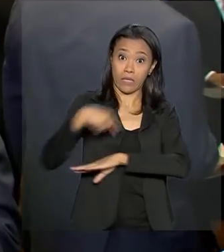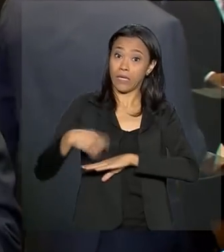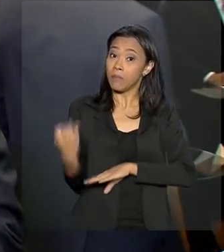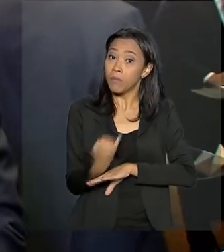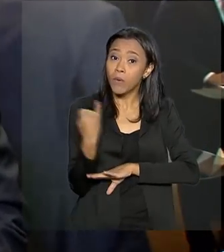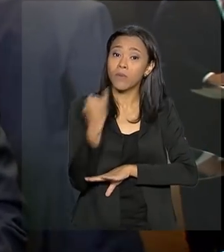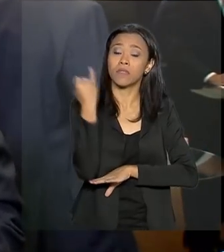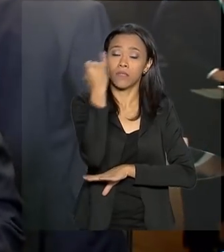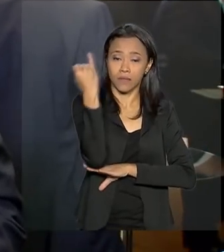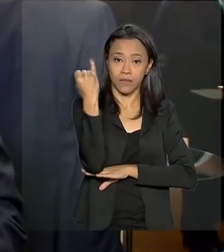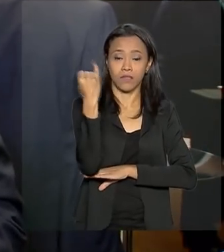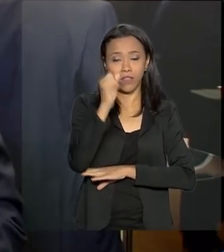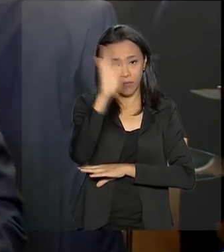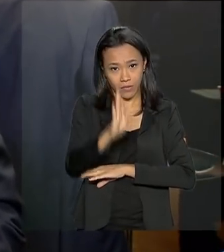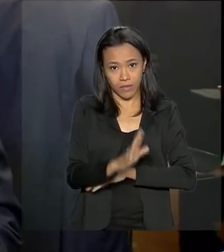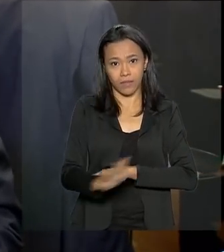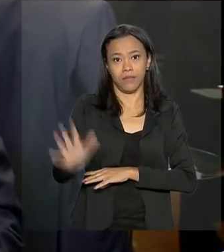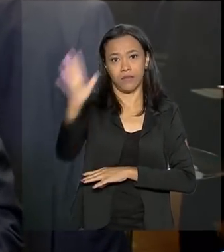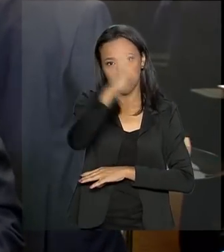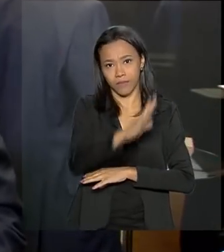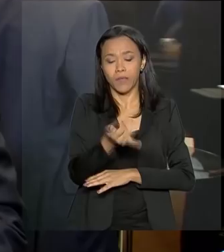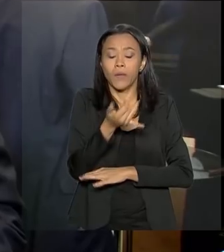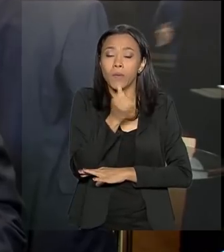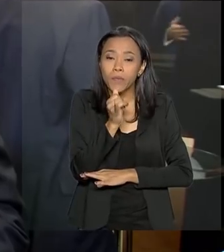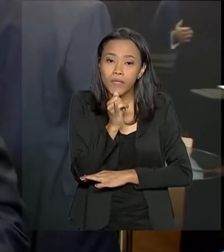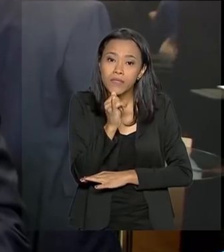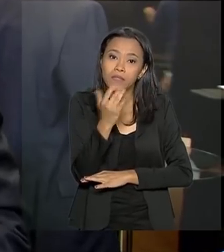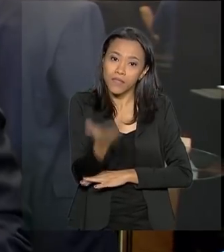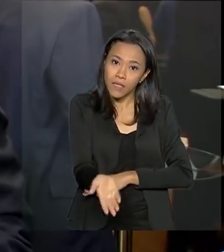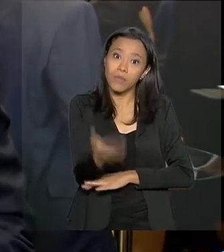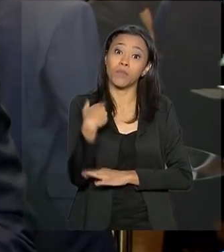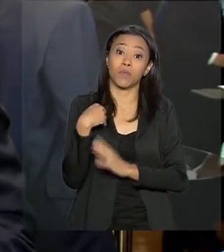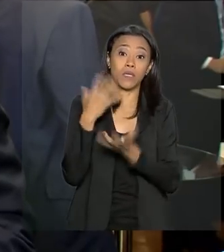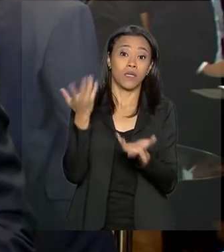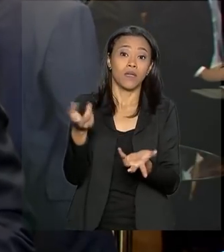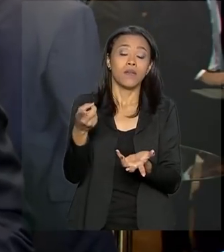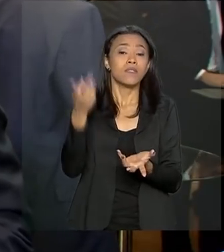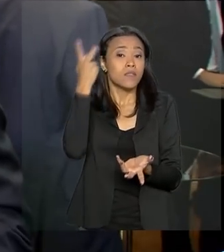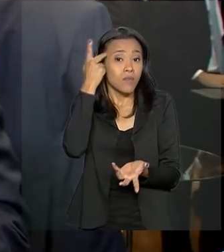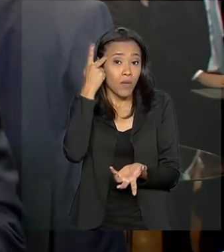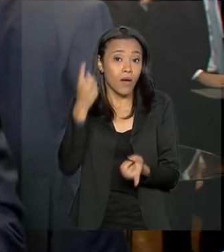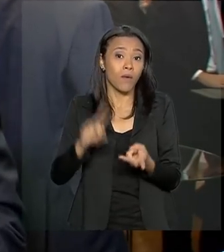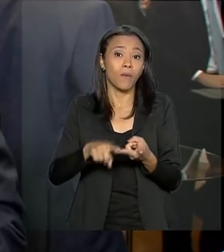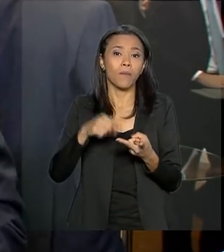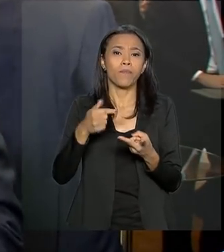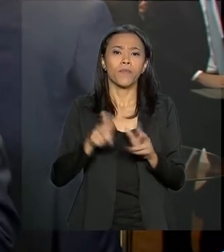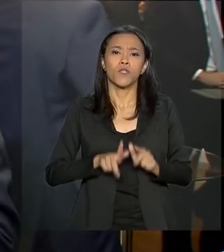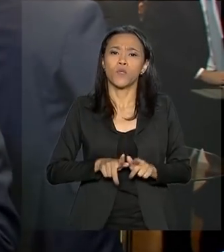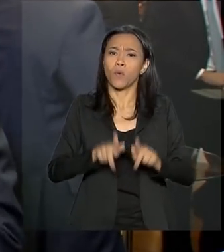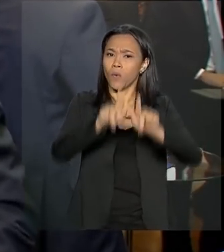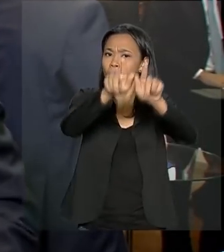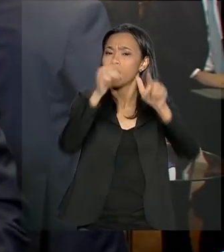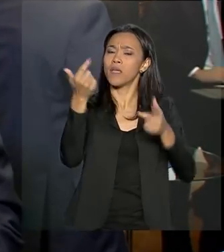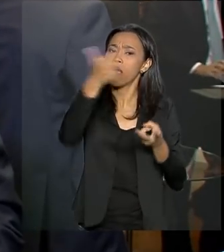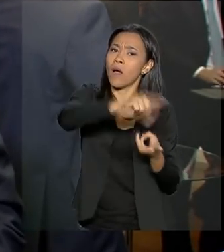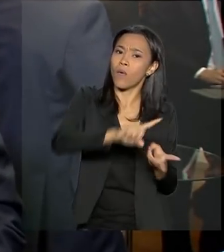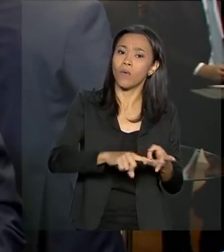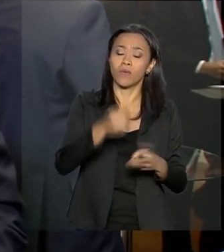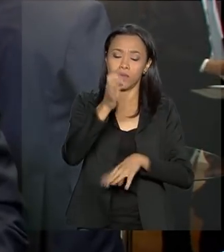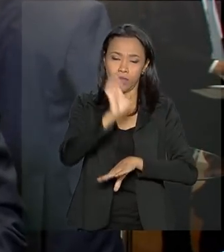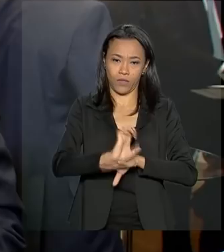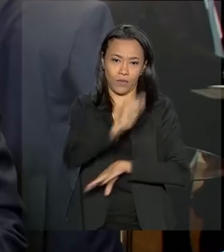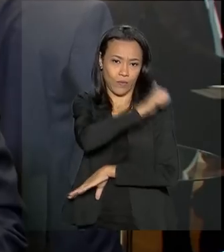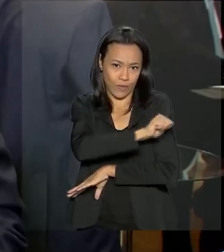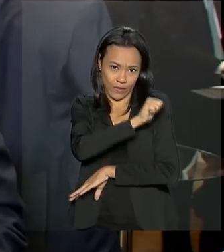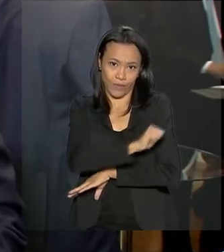na malha aerovirária brasileira, como por exemplo o aeroporto de Congonhas em São Paulo e de Santos Dumont no Rio de